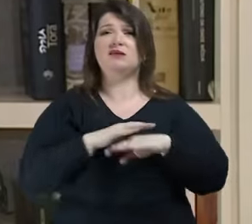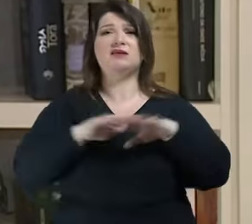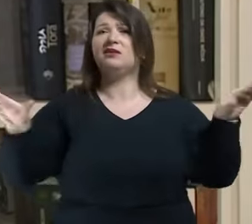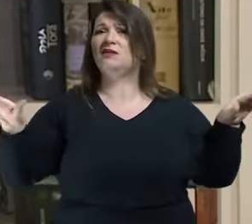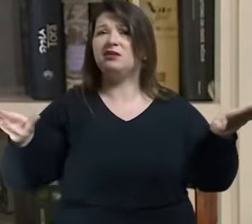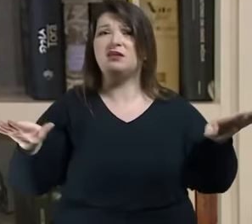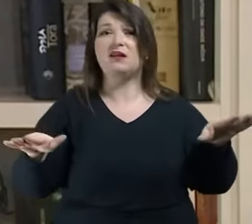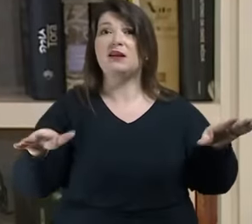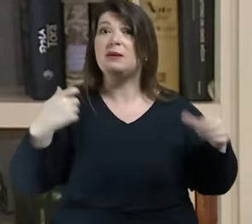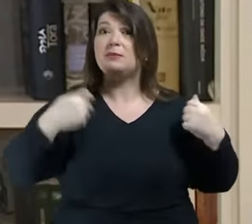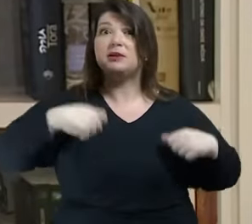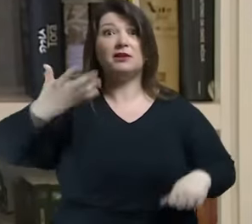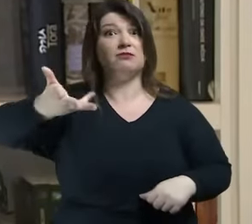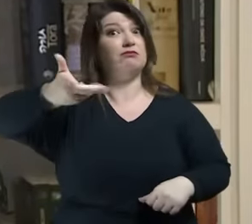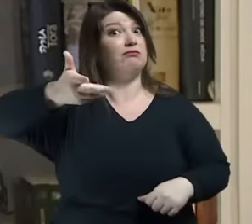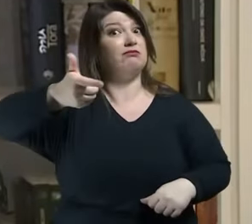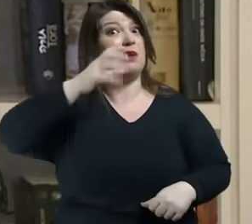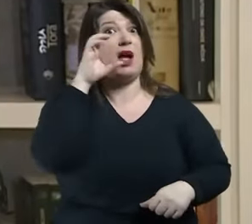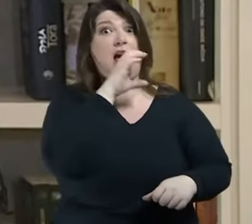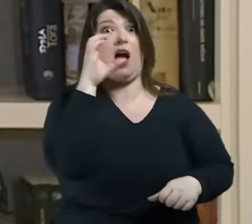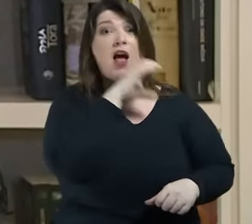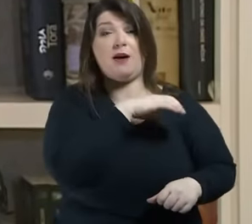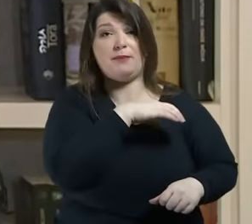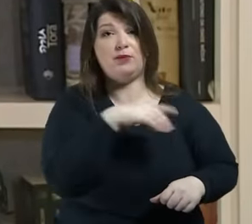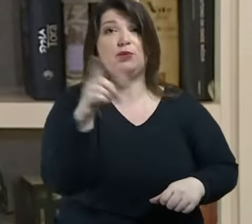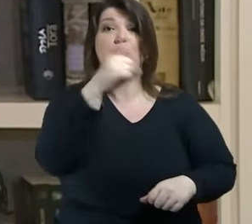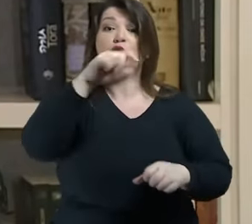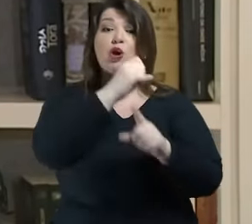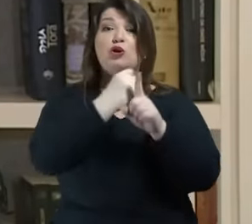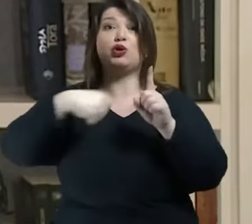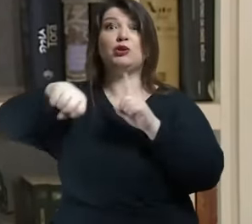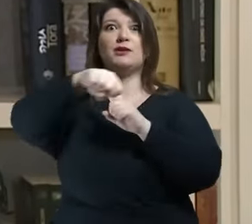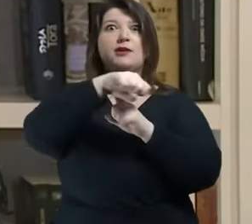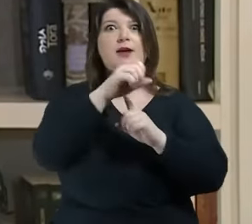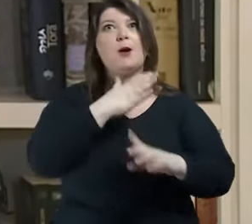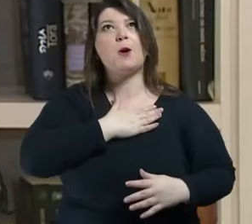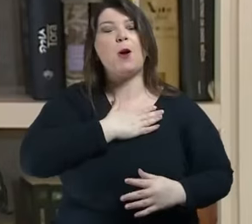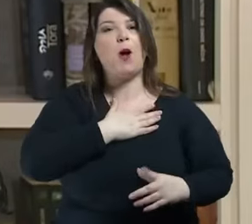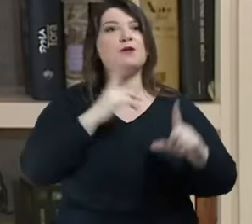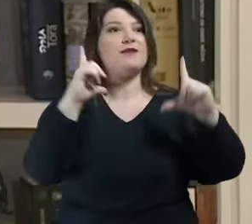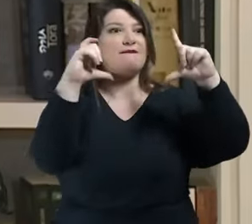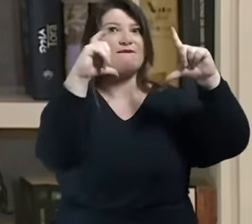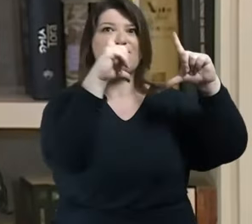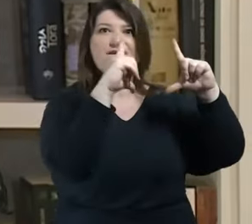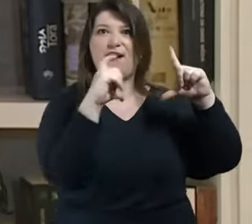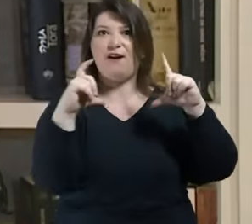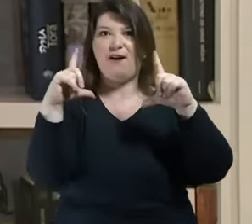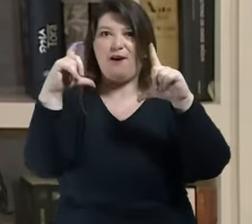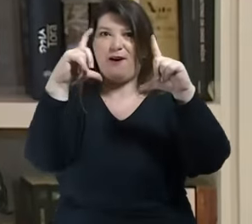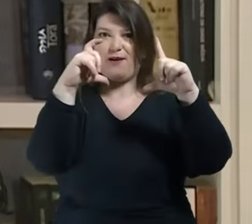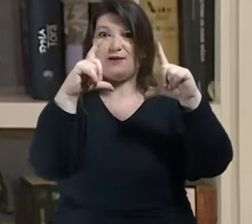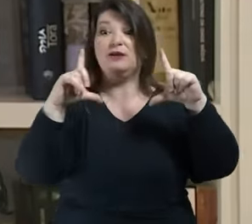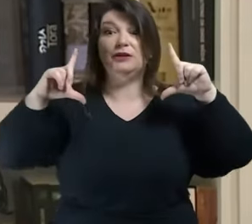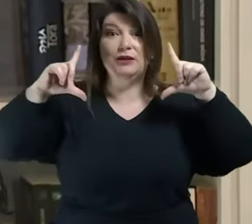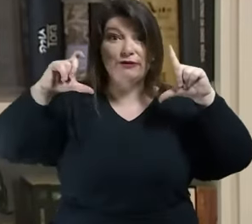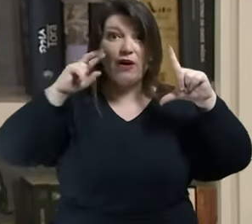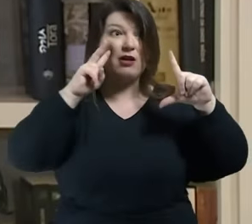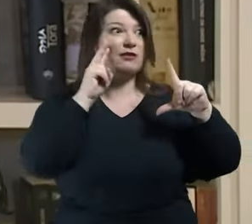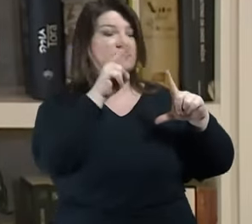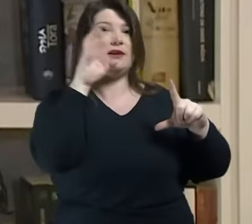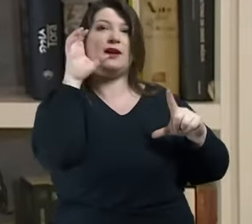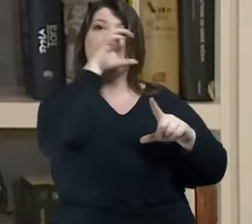dinâmico por fim somos uma sociedade de imagens as fotos serão vistas mais rapidamente e por vezes